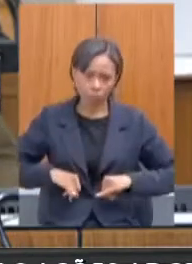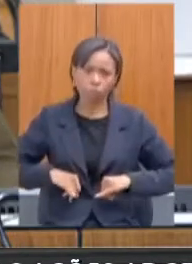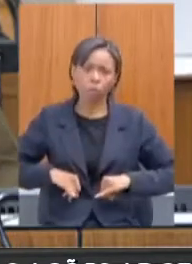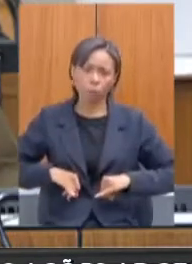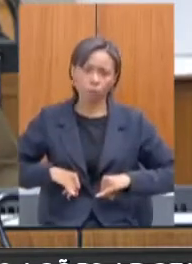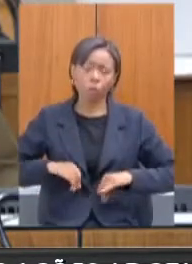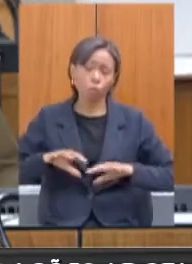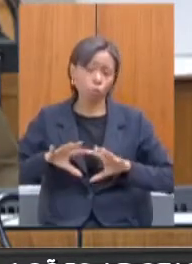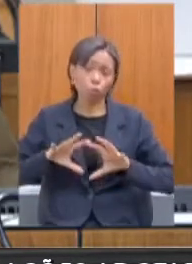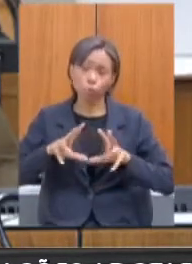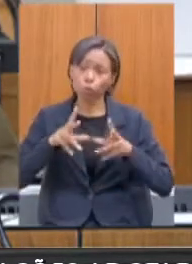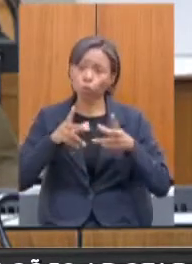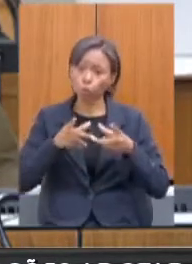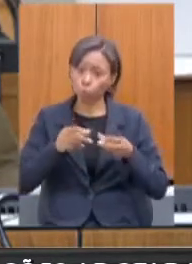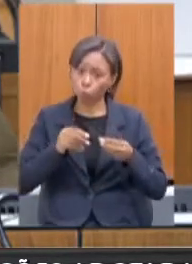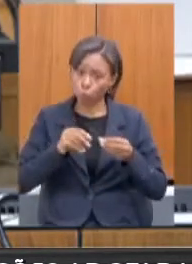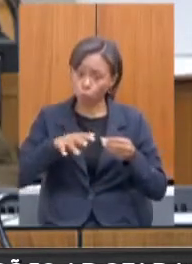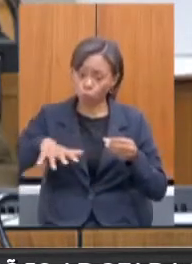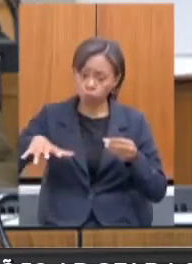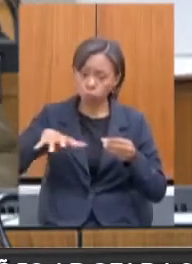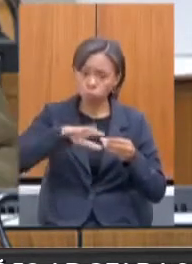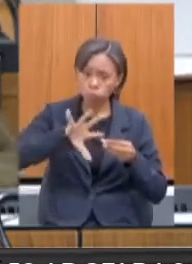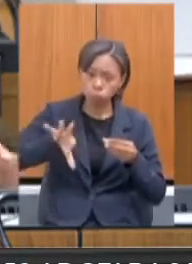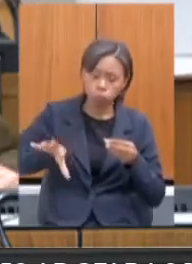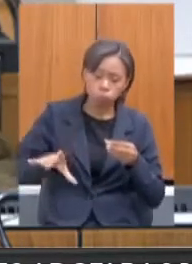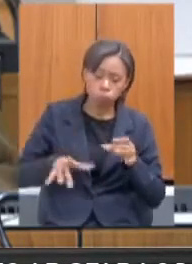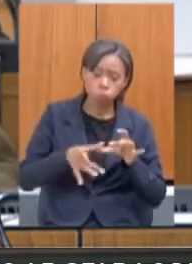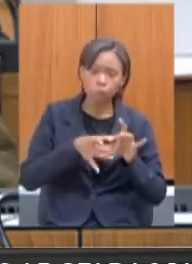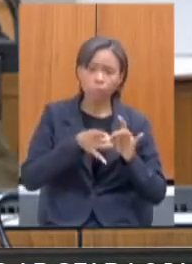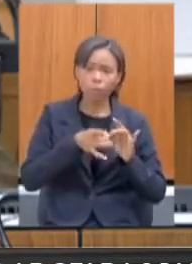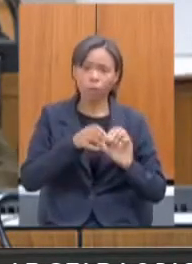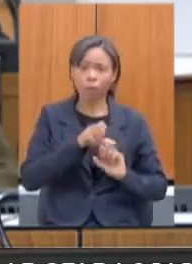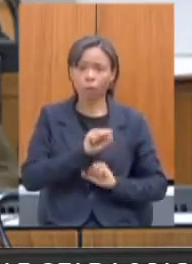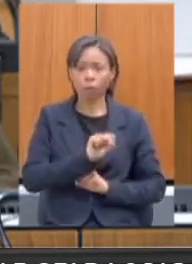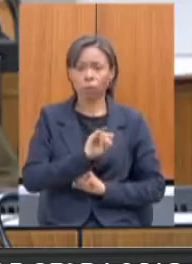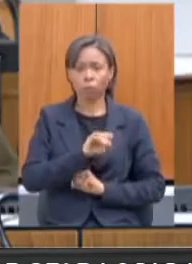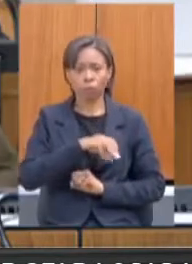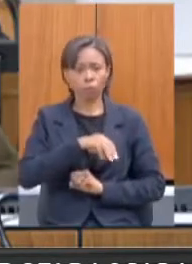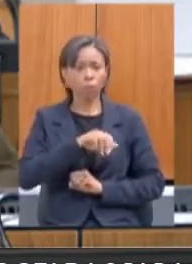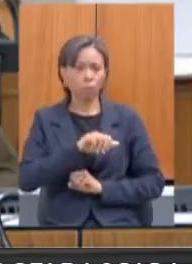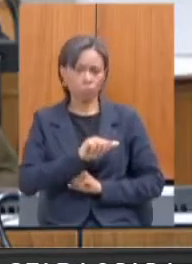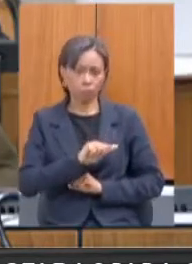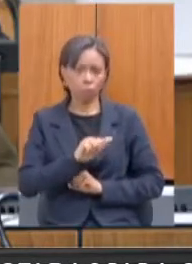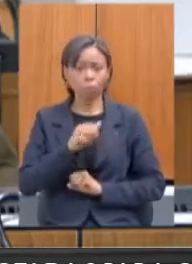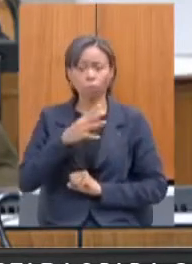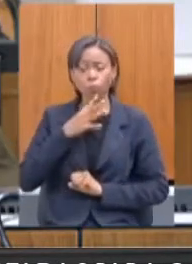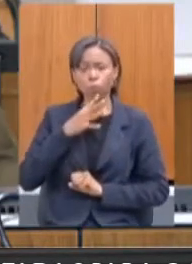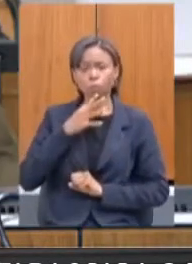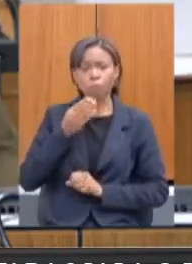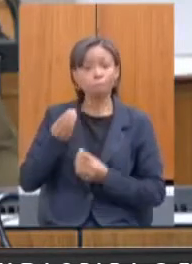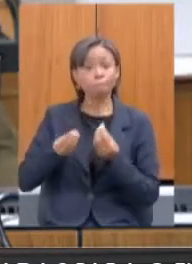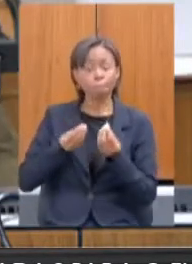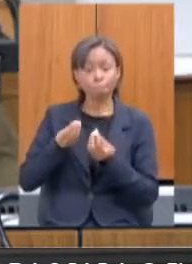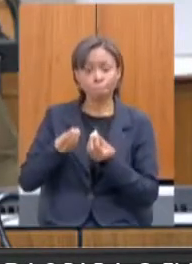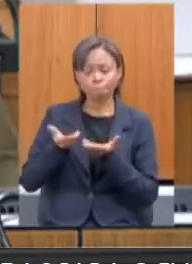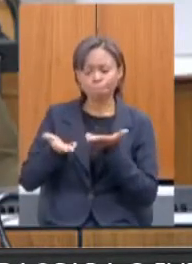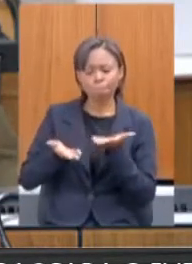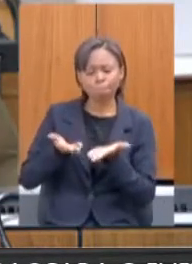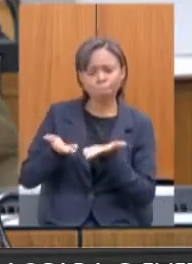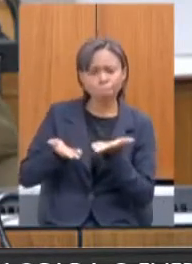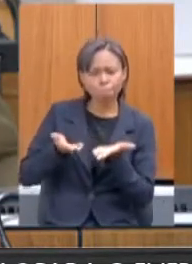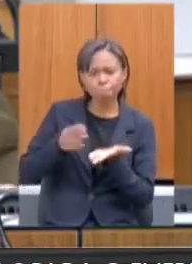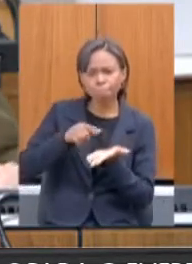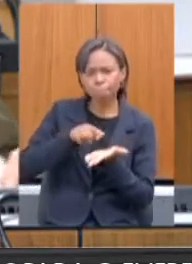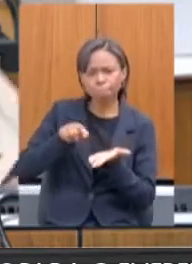ligados ao cima para a gente conhecer como essa mulher está sendo tratada e está sendo acolhida em